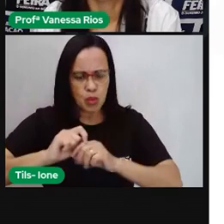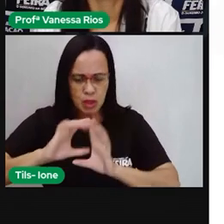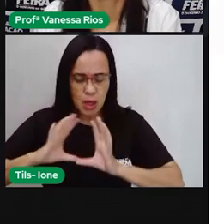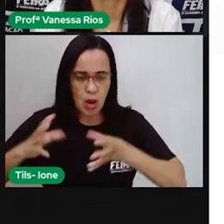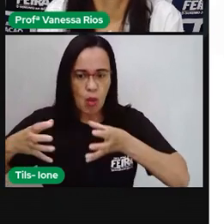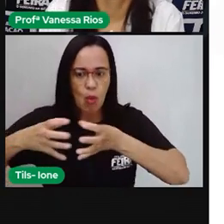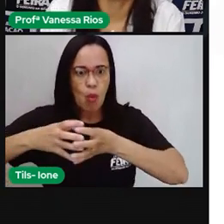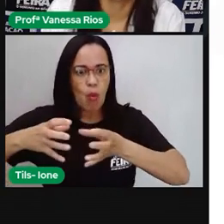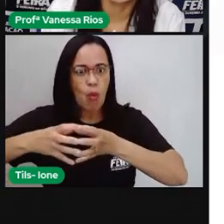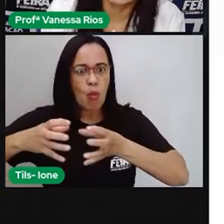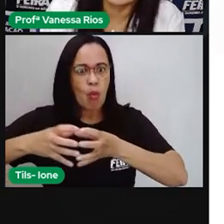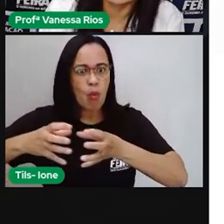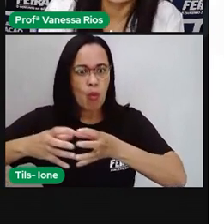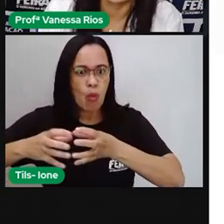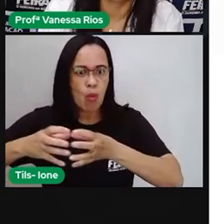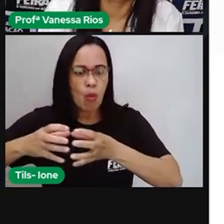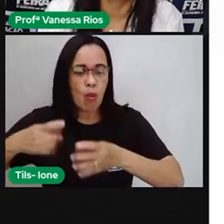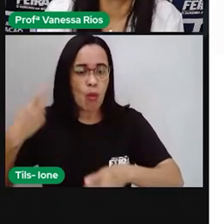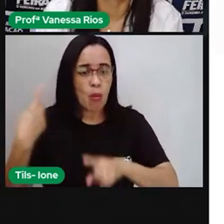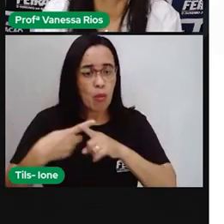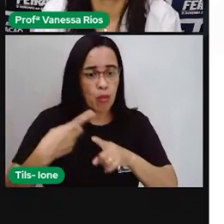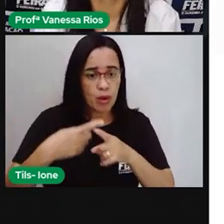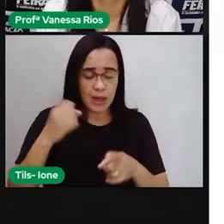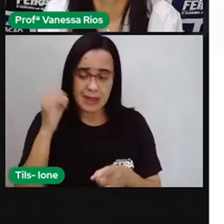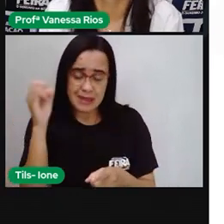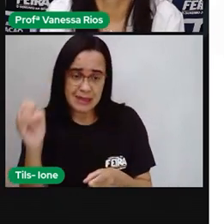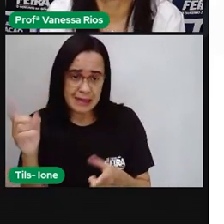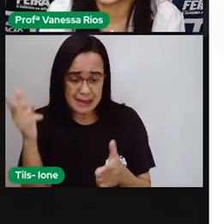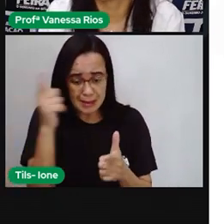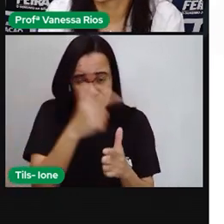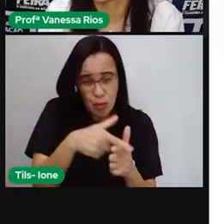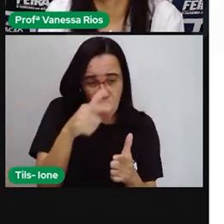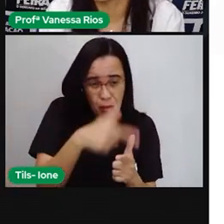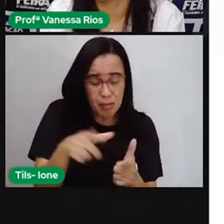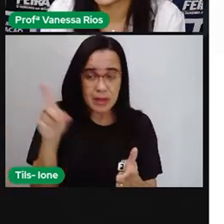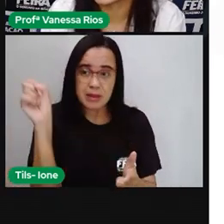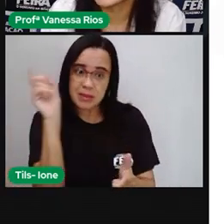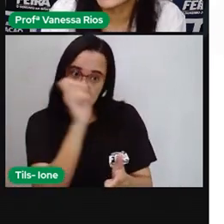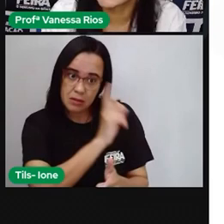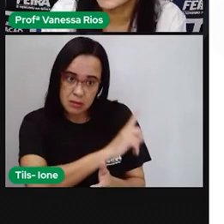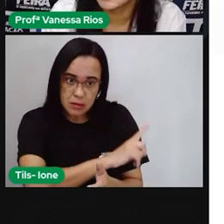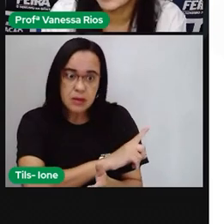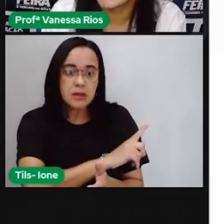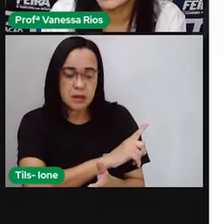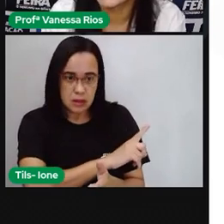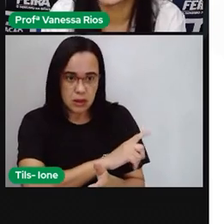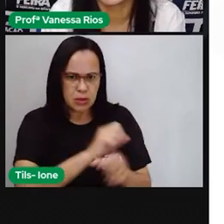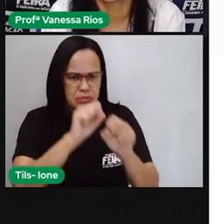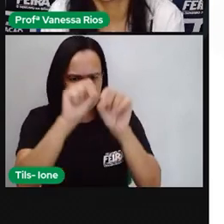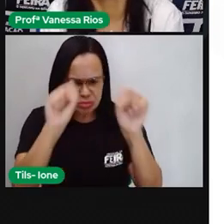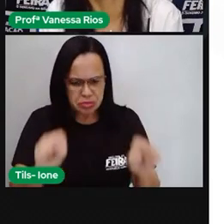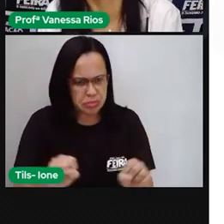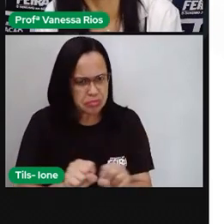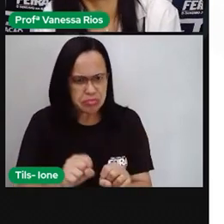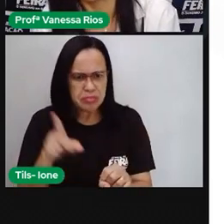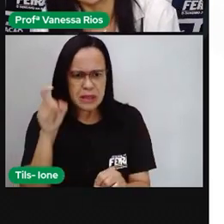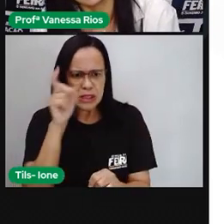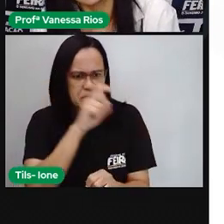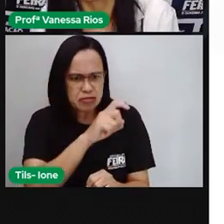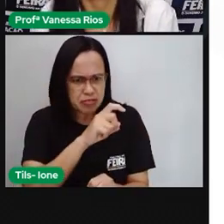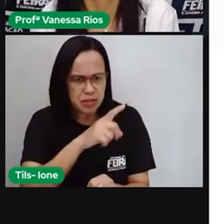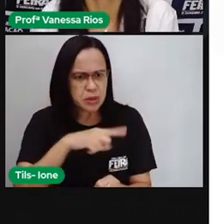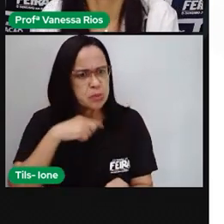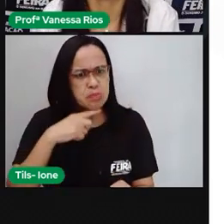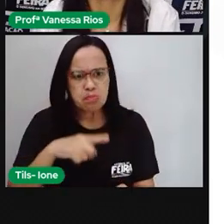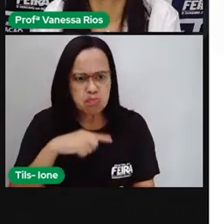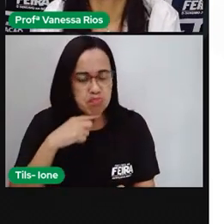E se um der problema, né? Se não tiver alguma dificuldade que atrapalhe o seu funcionamento, vai envolver também